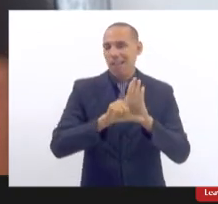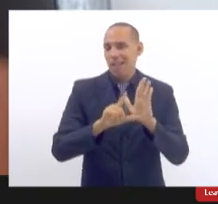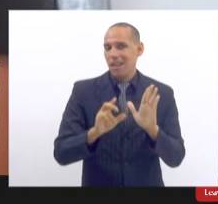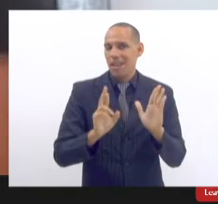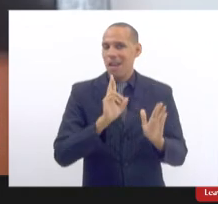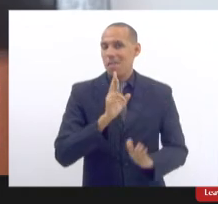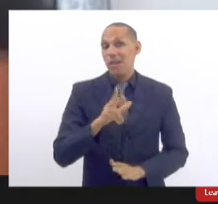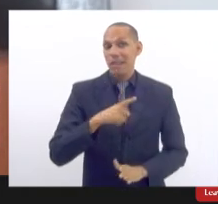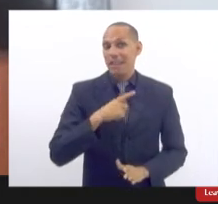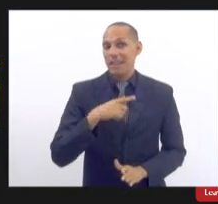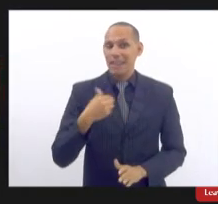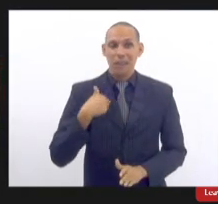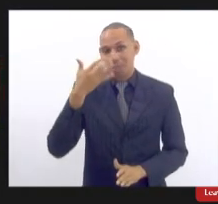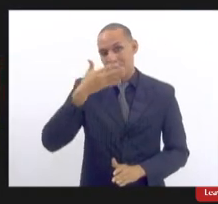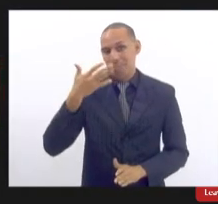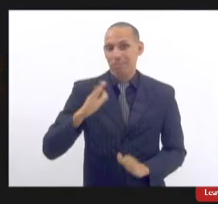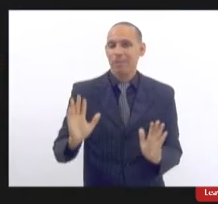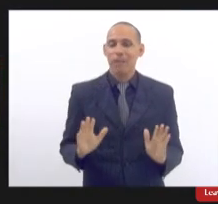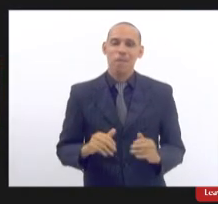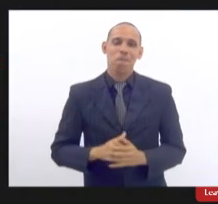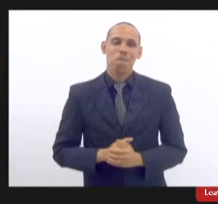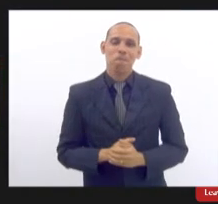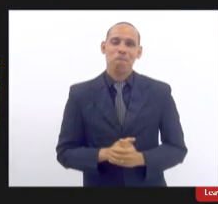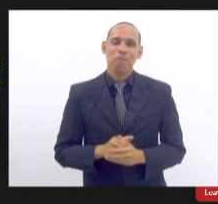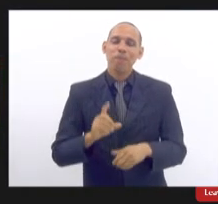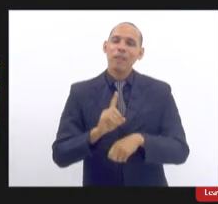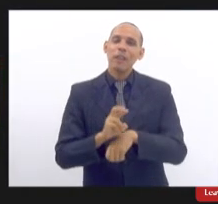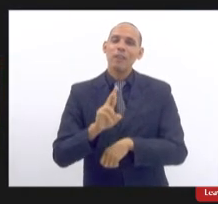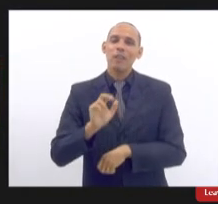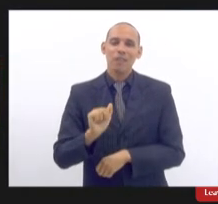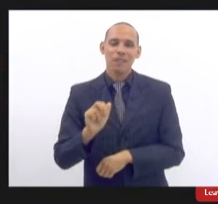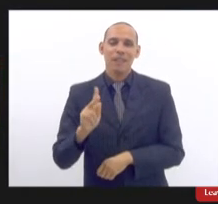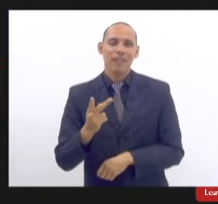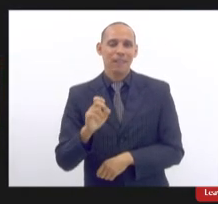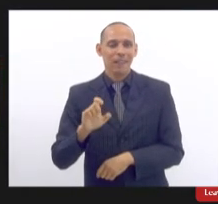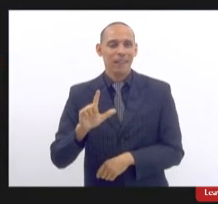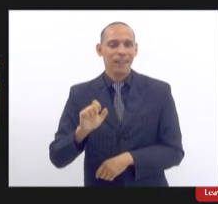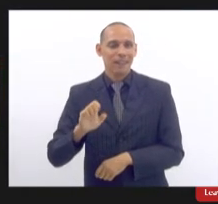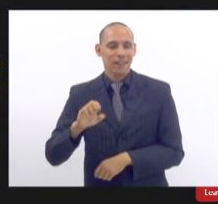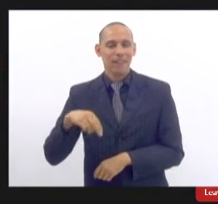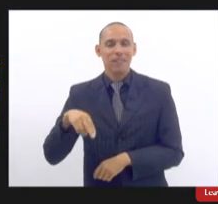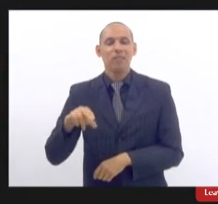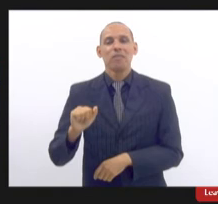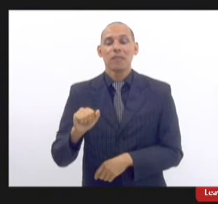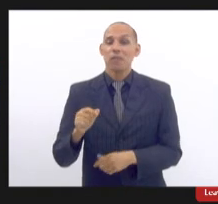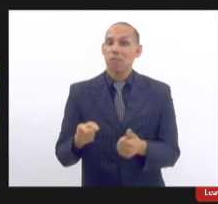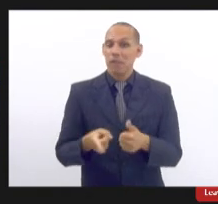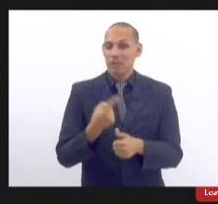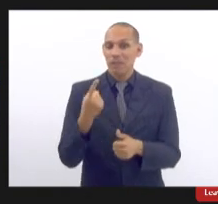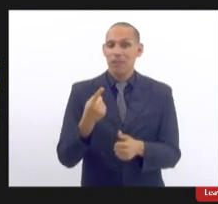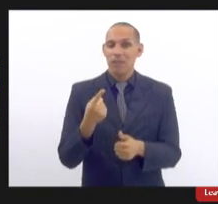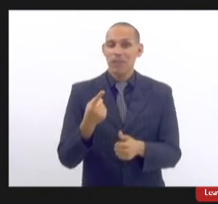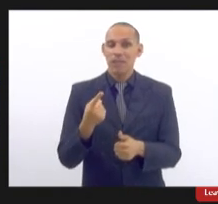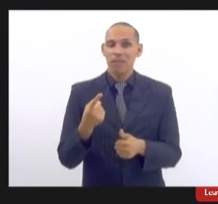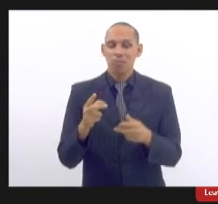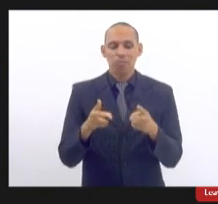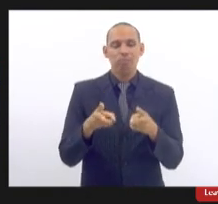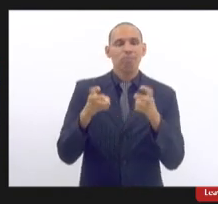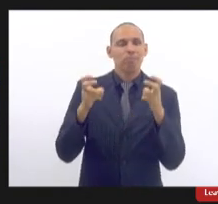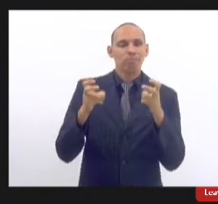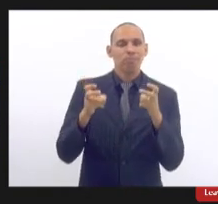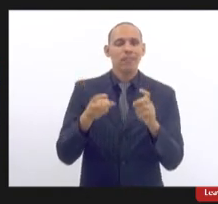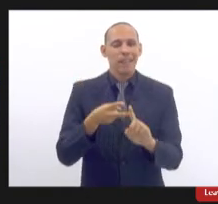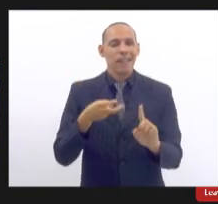não tenho a vista doutora Helena primeiro reconhecer aqui o papel dos conselhos